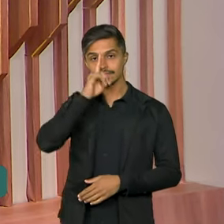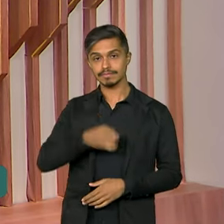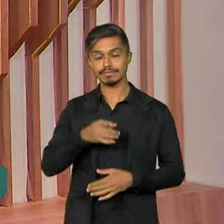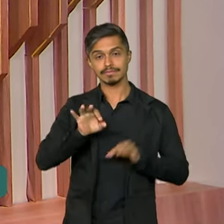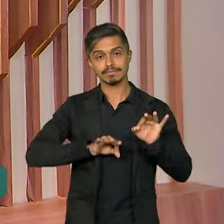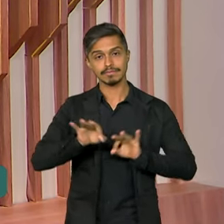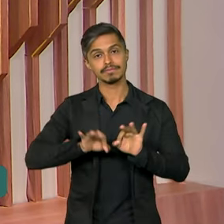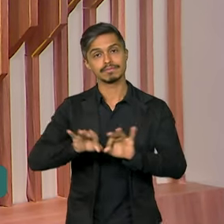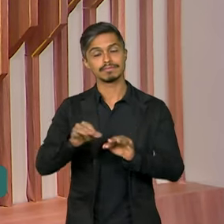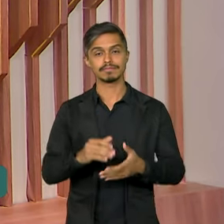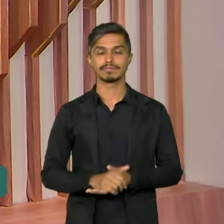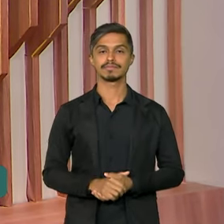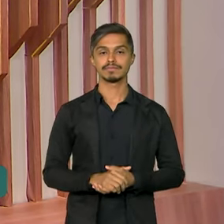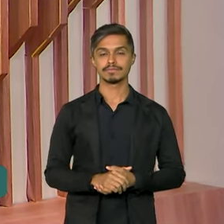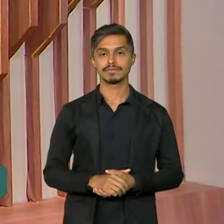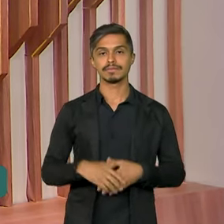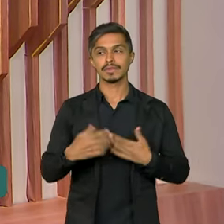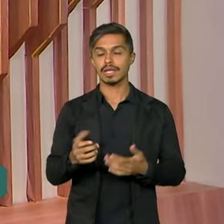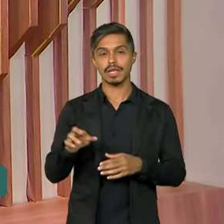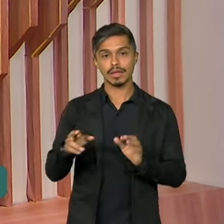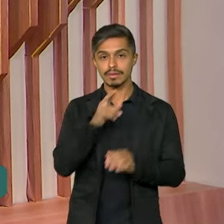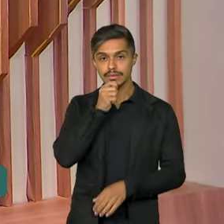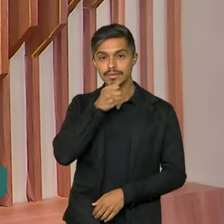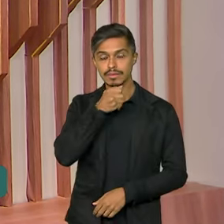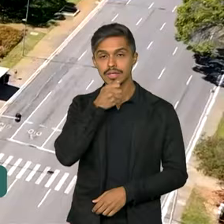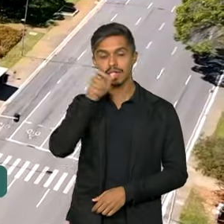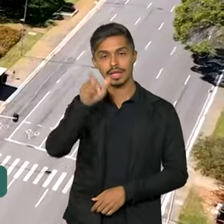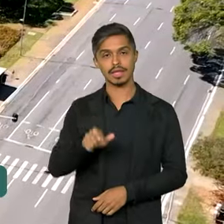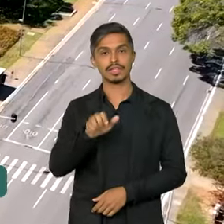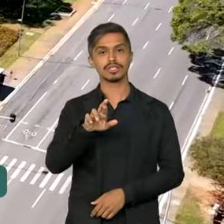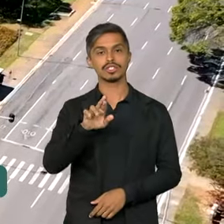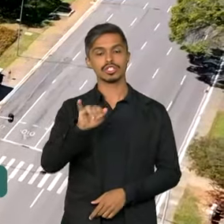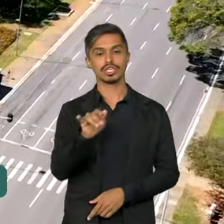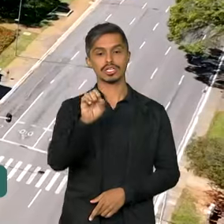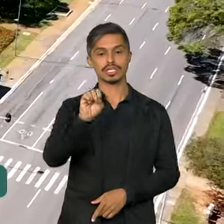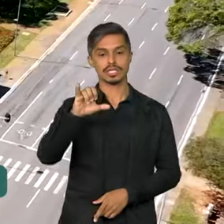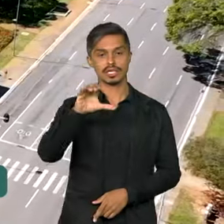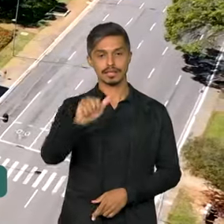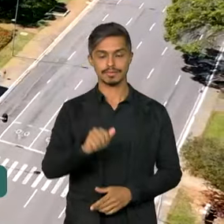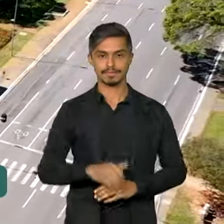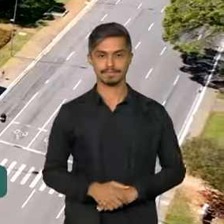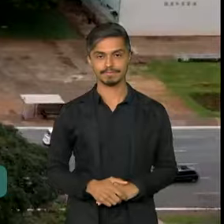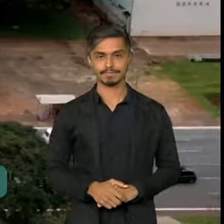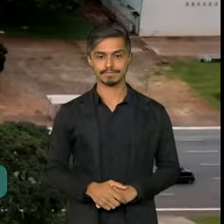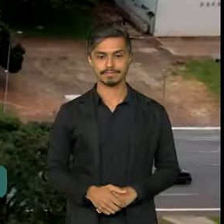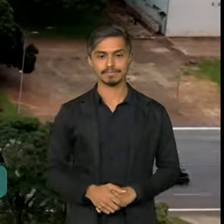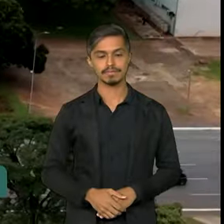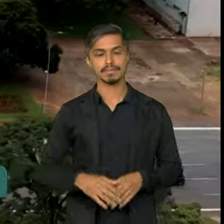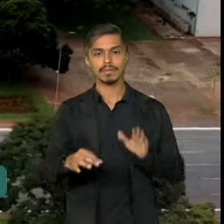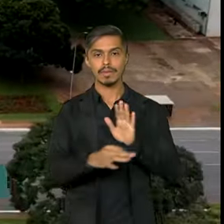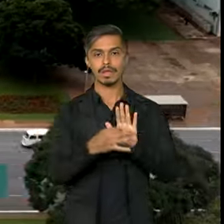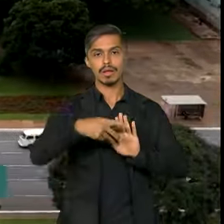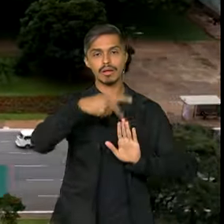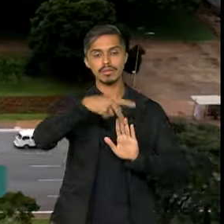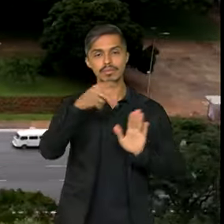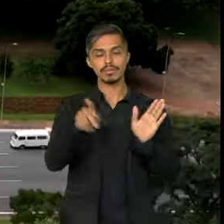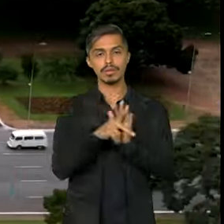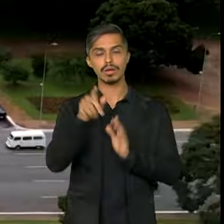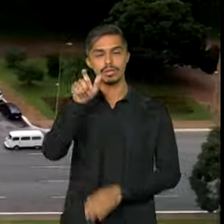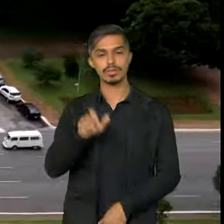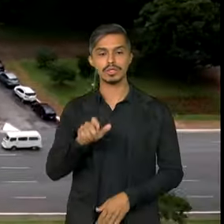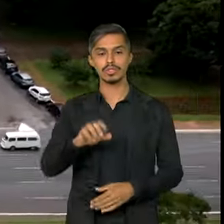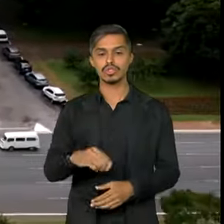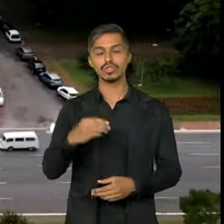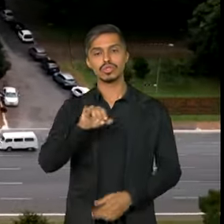atuação. A reportagem é de Jéssica Gonçalves. Uma portaria assinada pelo ministro da Defesa, José